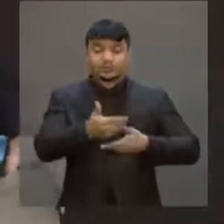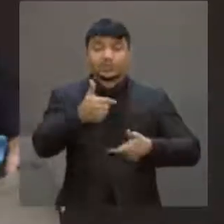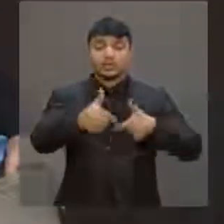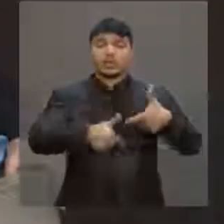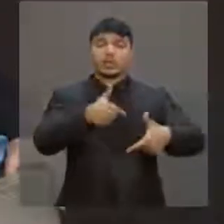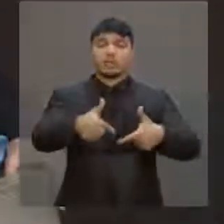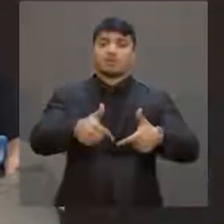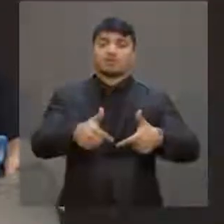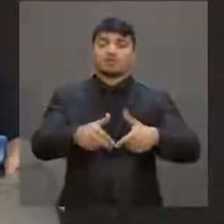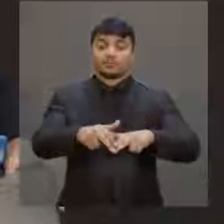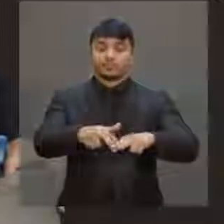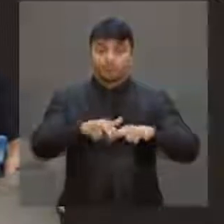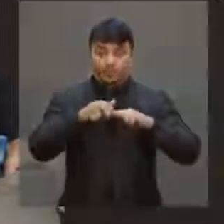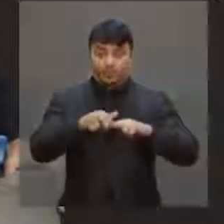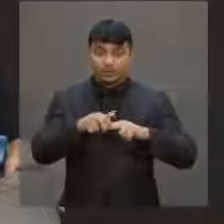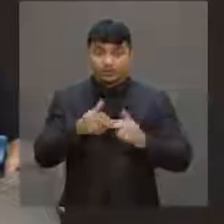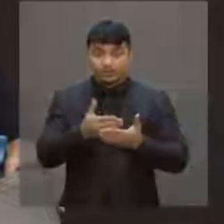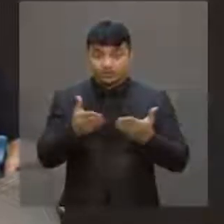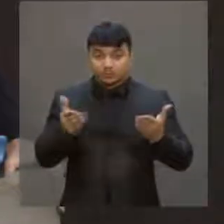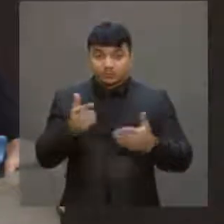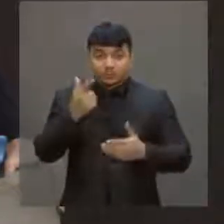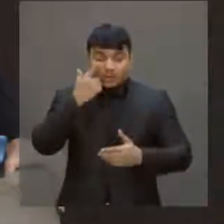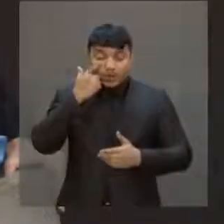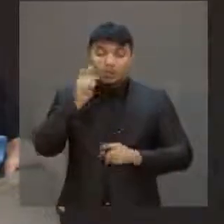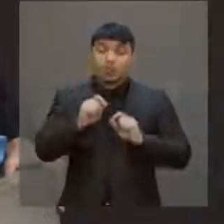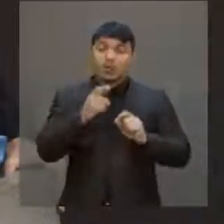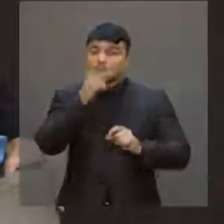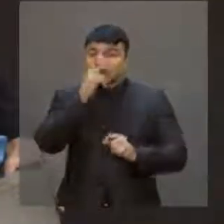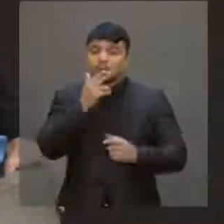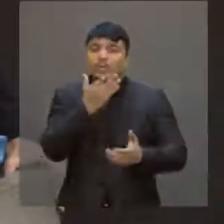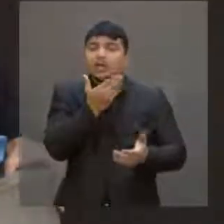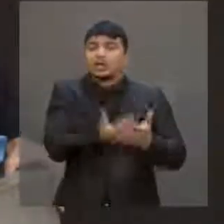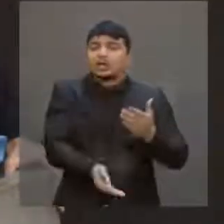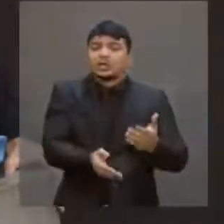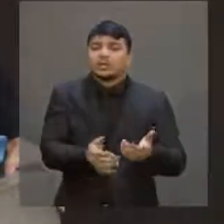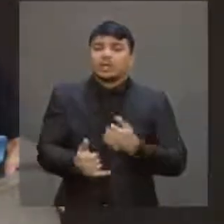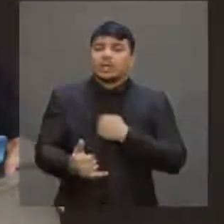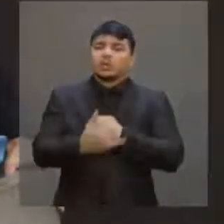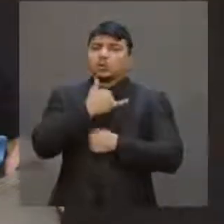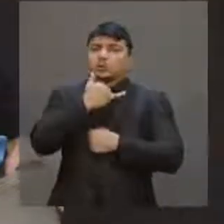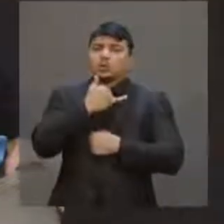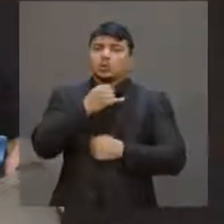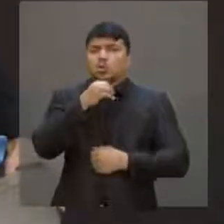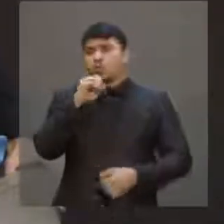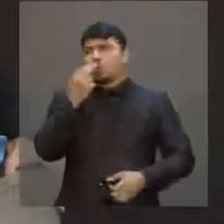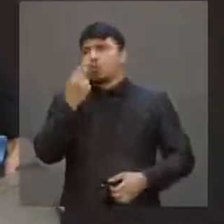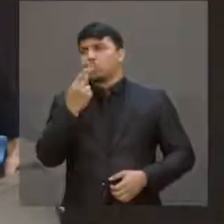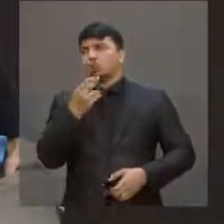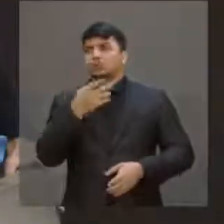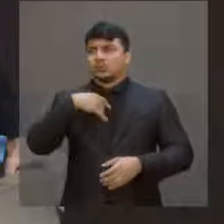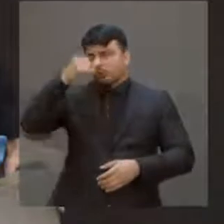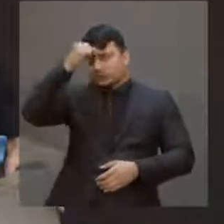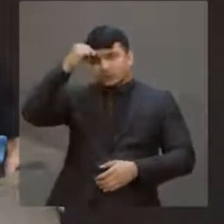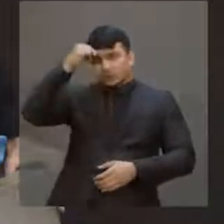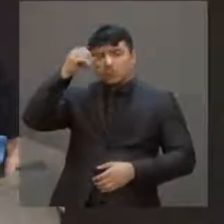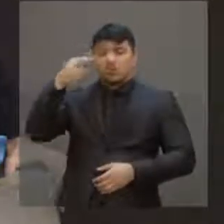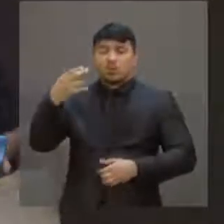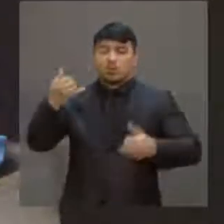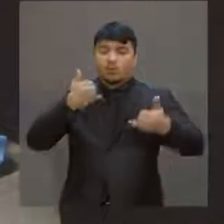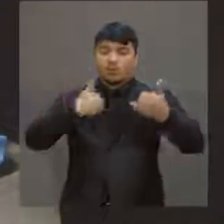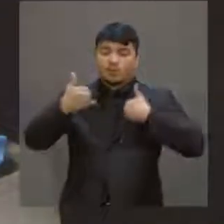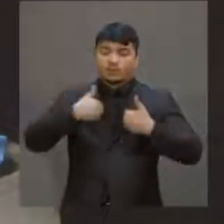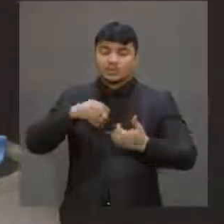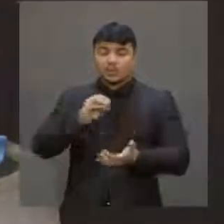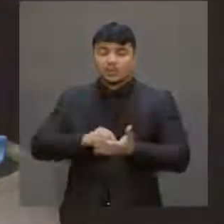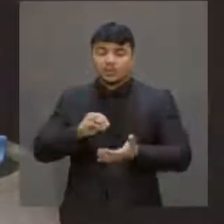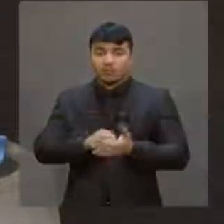alertar você que, por ventura, tenha caído, por boa-fé ou por falta de informação, na